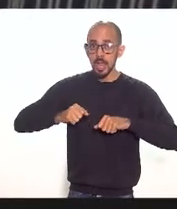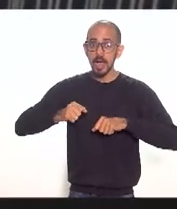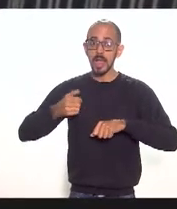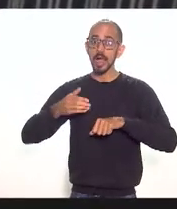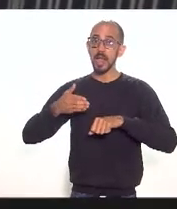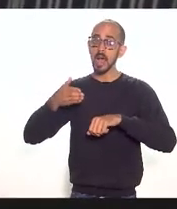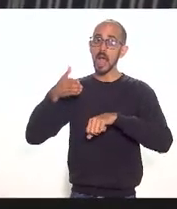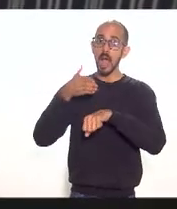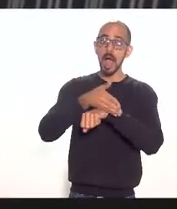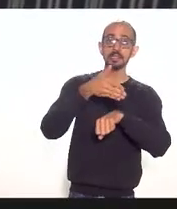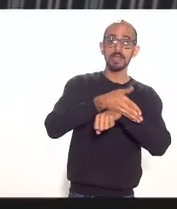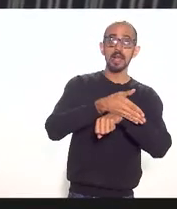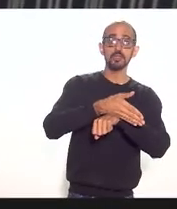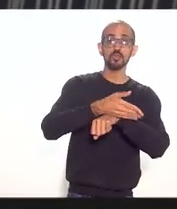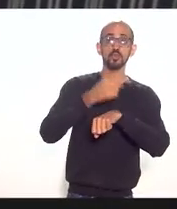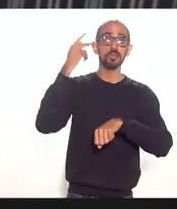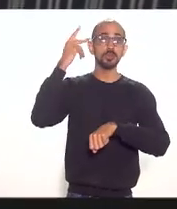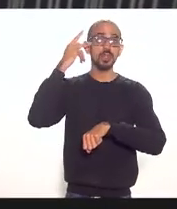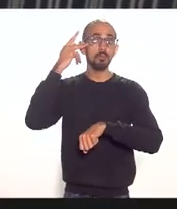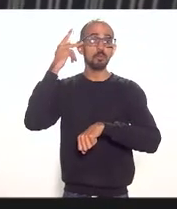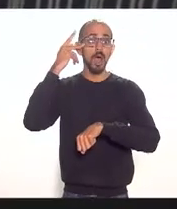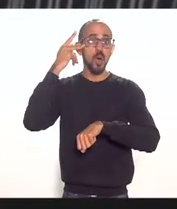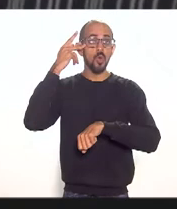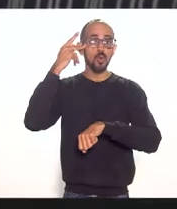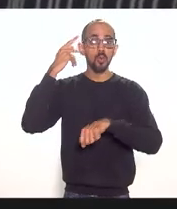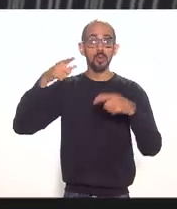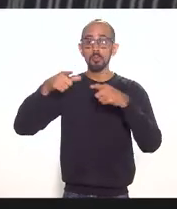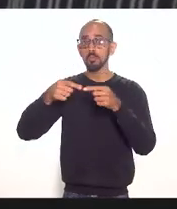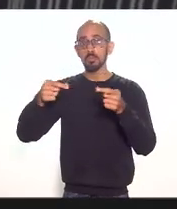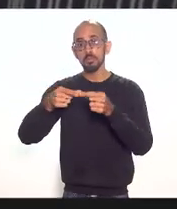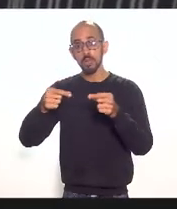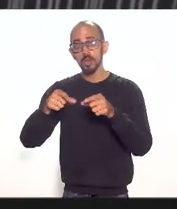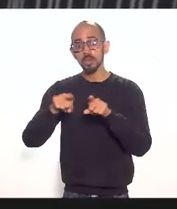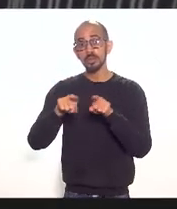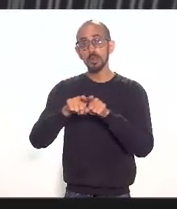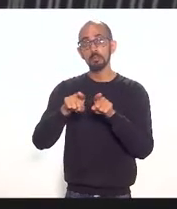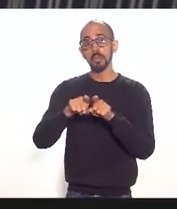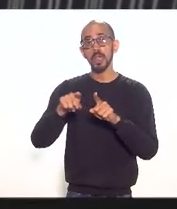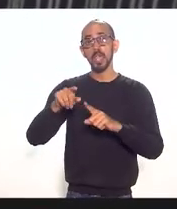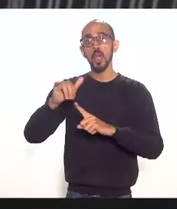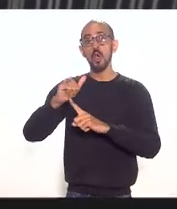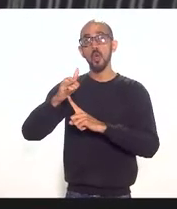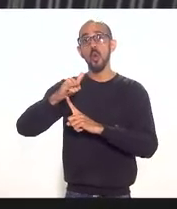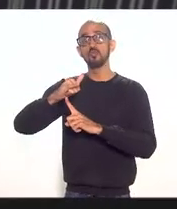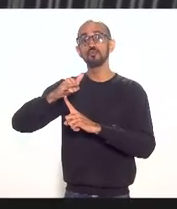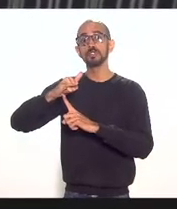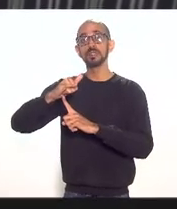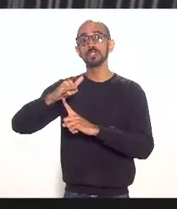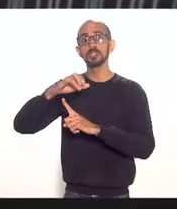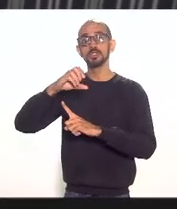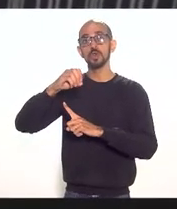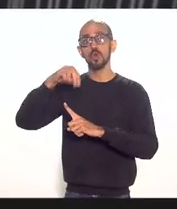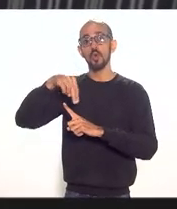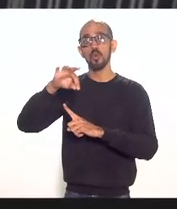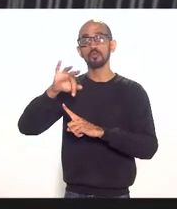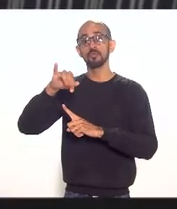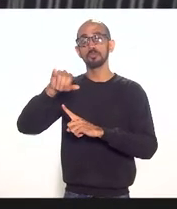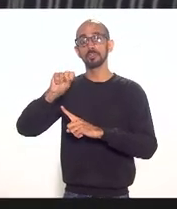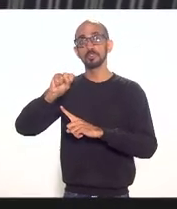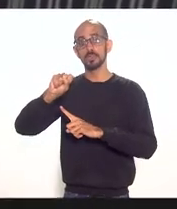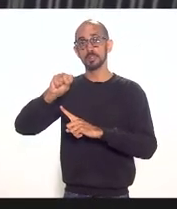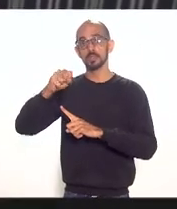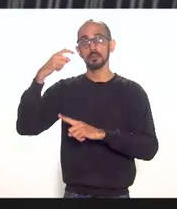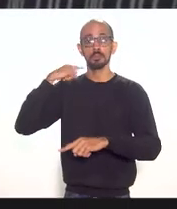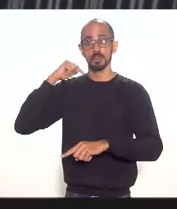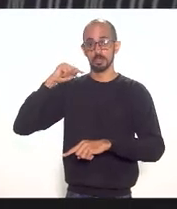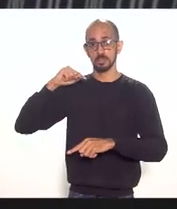Congonhas Brasília e até mesmo Confins o outro ponto que eu queria só destacar é